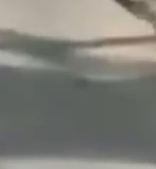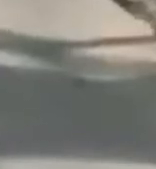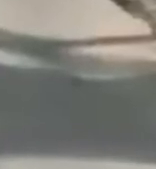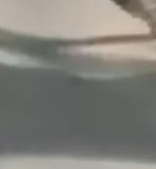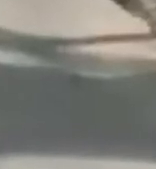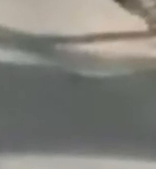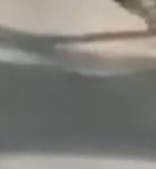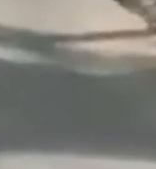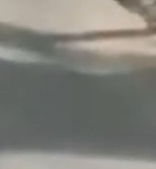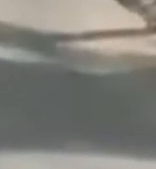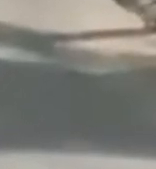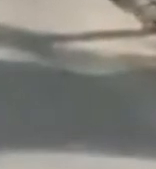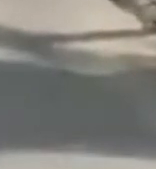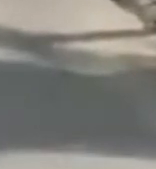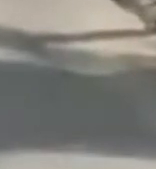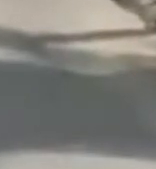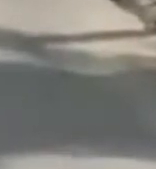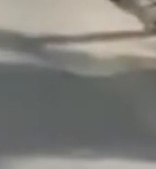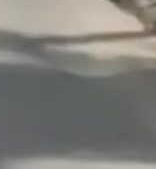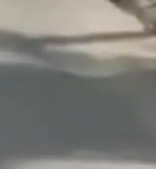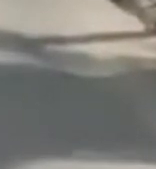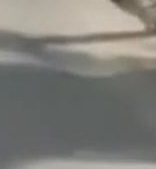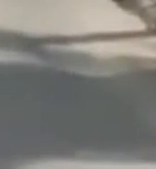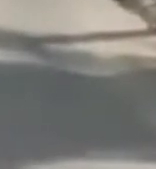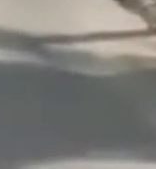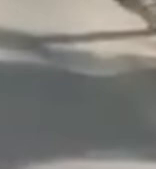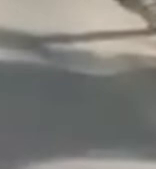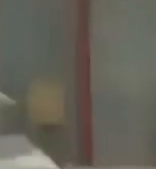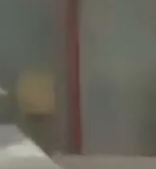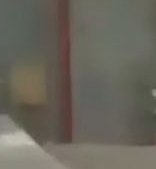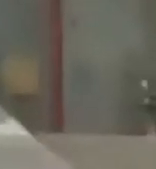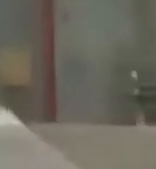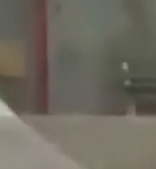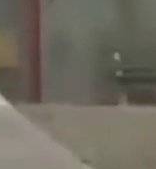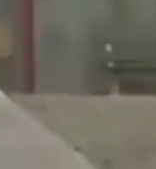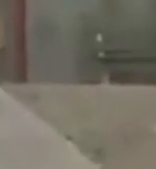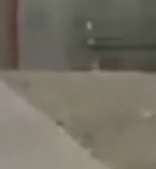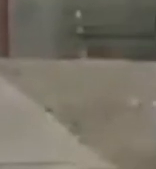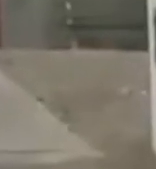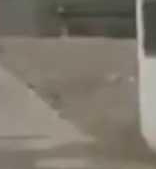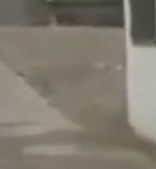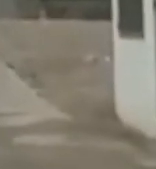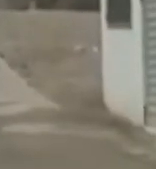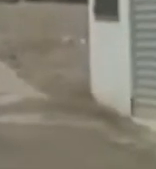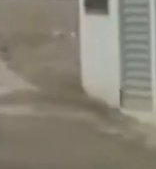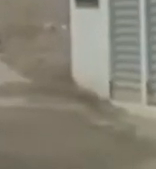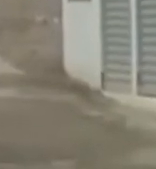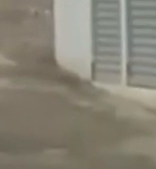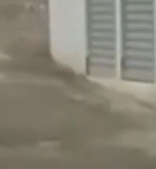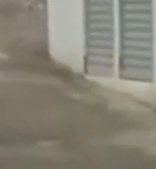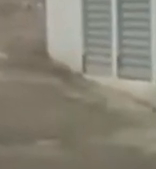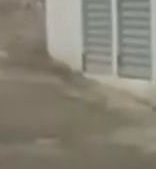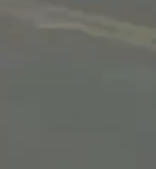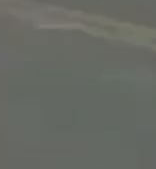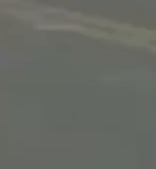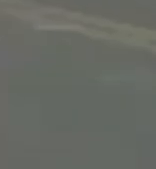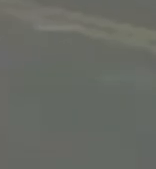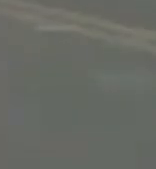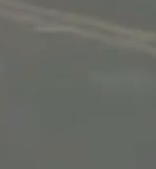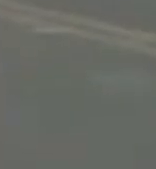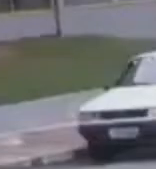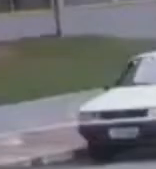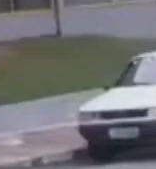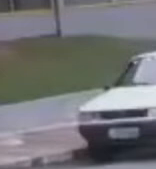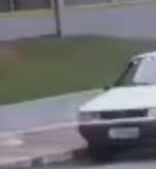Leopoldo Alberto Schramm, na comunidade São João Batista. O bairro Bateias recebeu a pavimentação do loteamento Vila